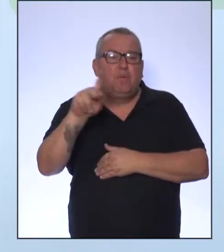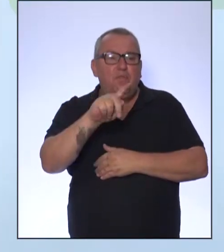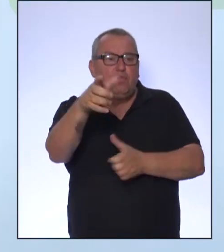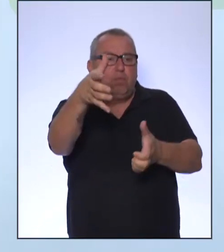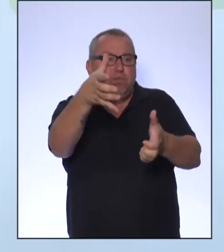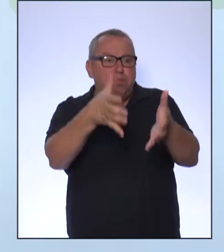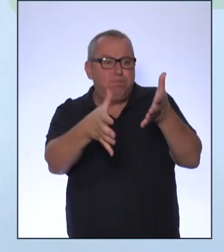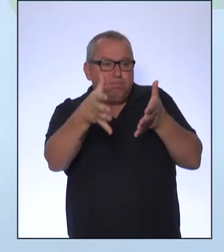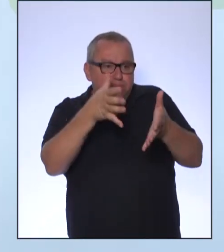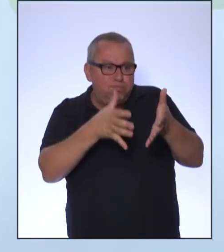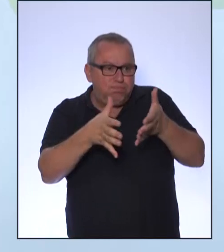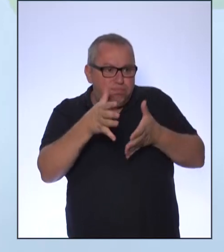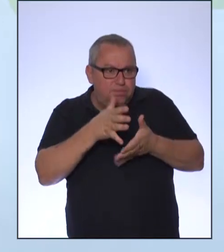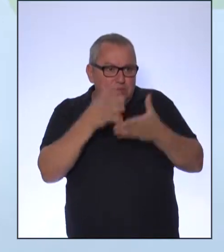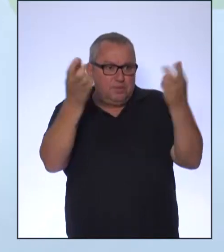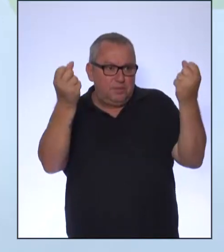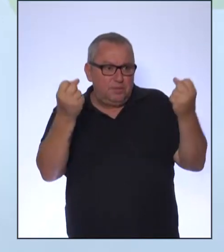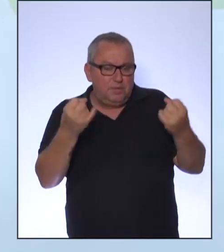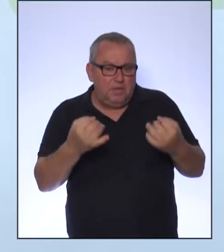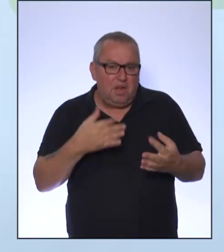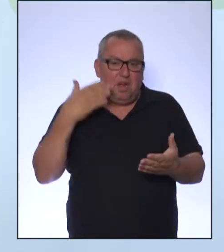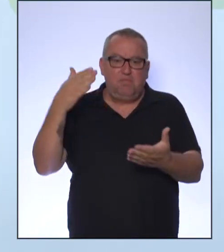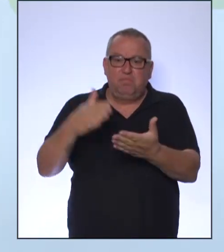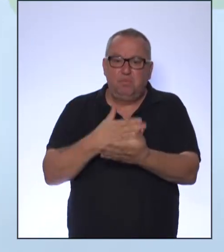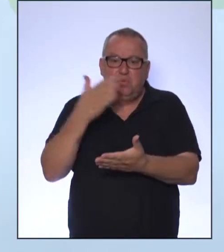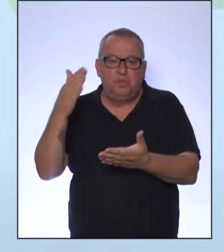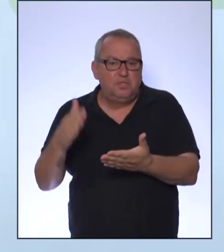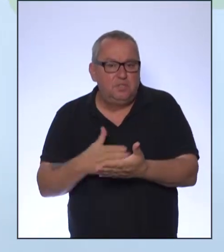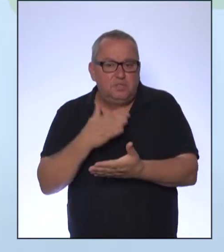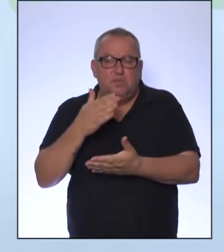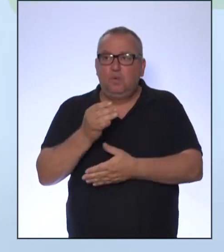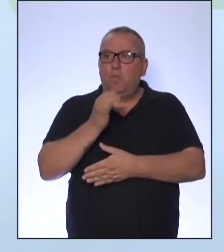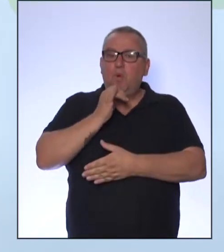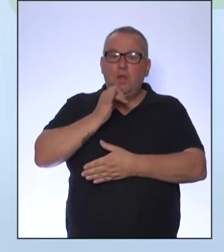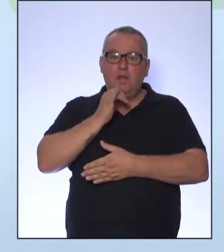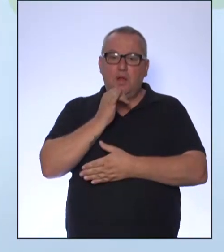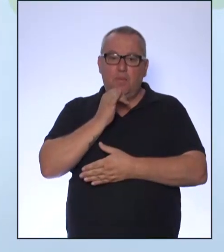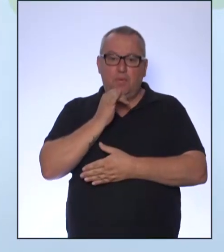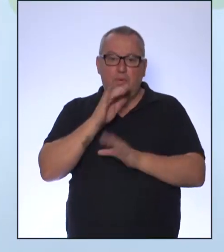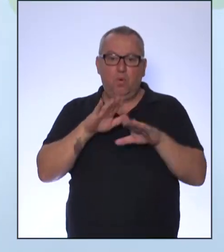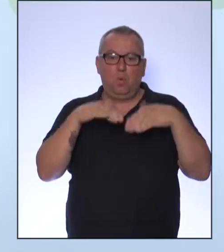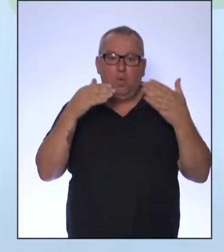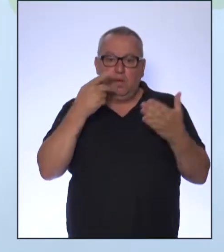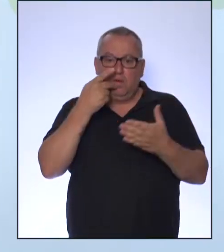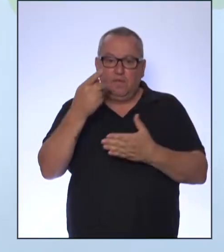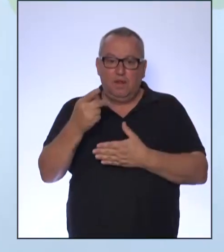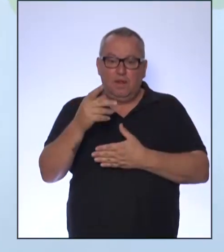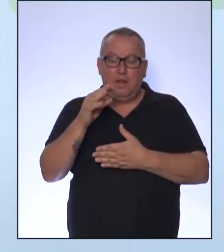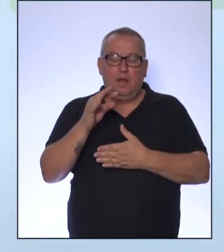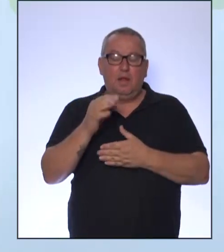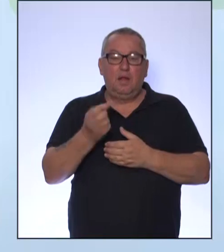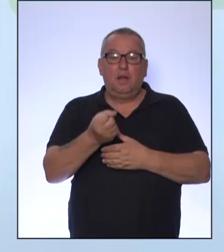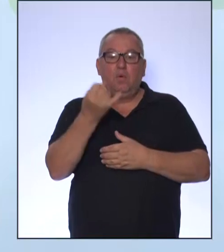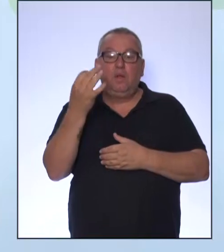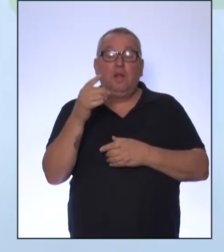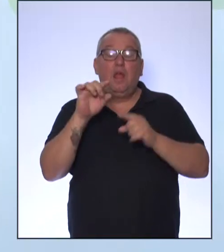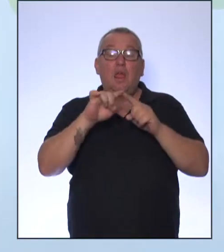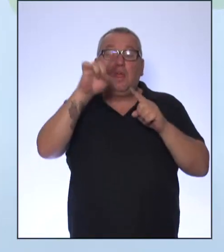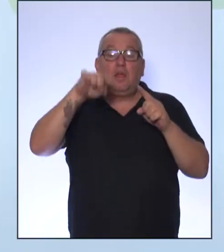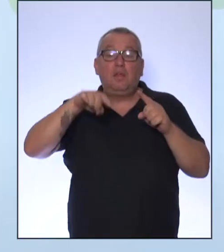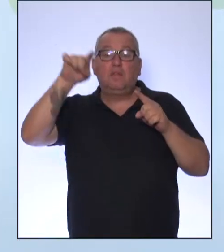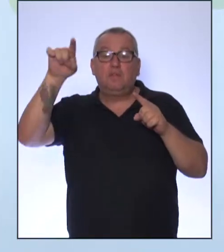no livro didático, ou ouviu em uma reportagem, por exemplo, quando se fala em taxa de natalidade,